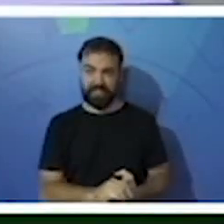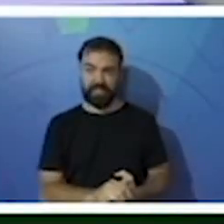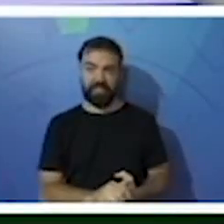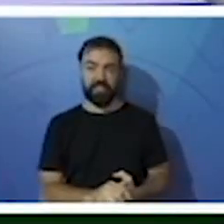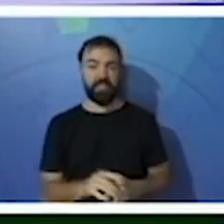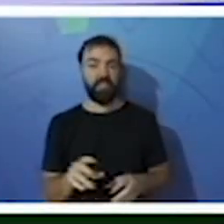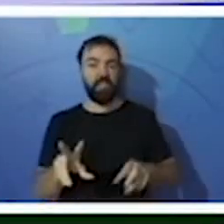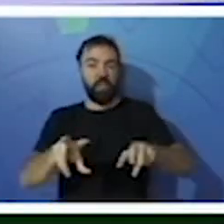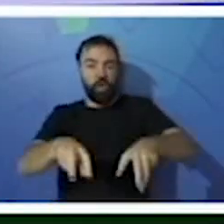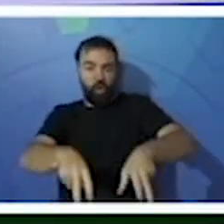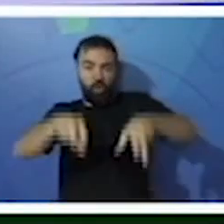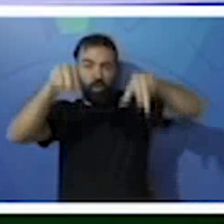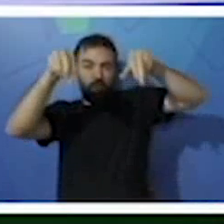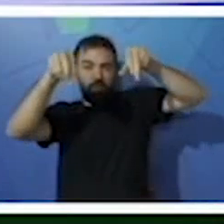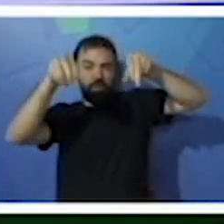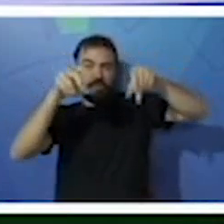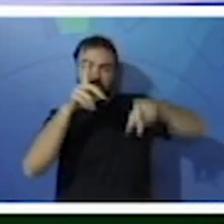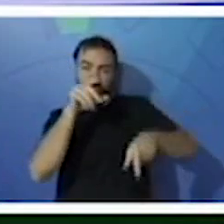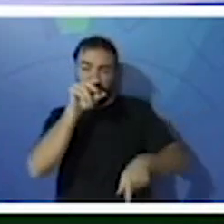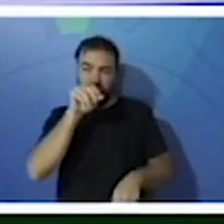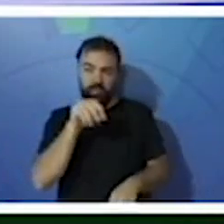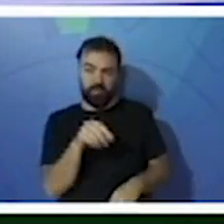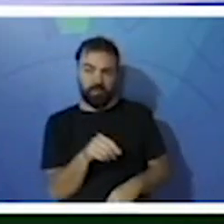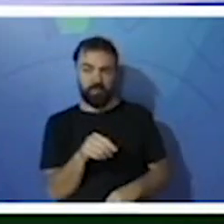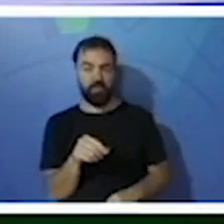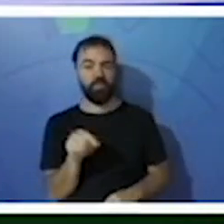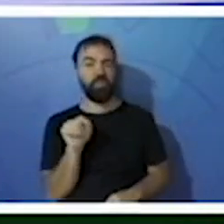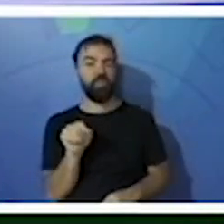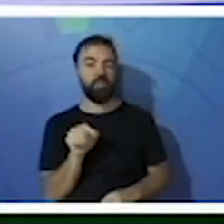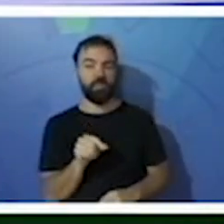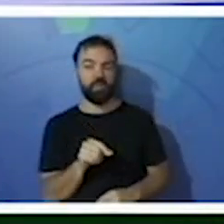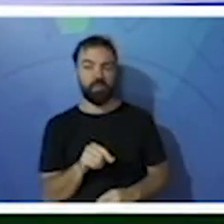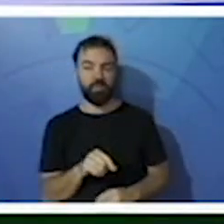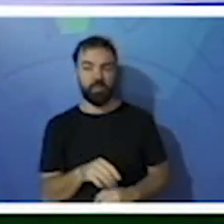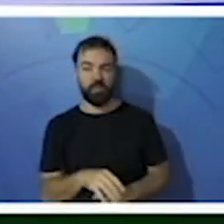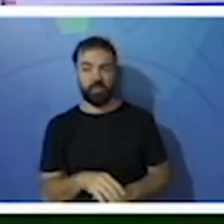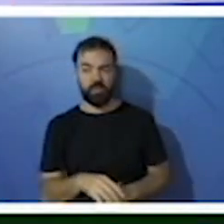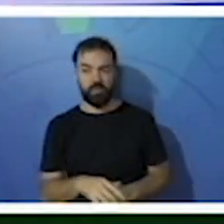gavião. Qual será a letrinha usada para o alimento do gavião?